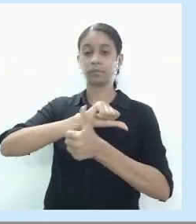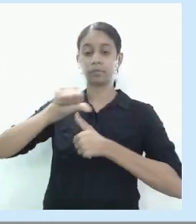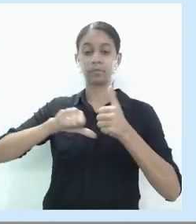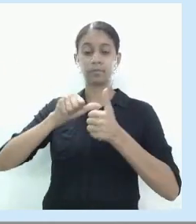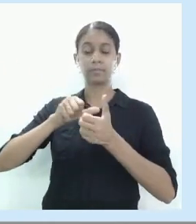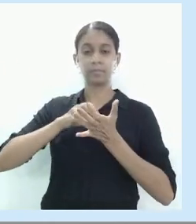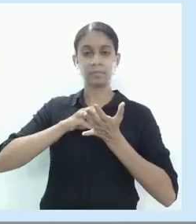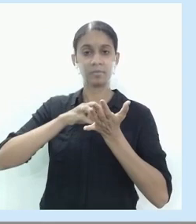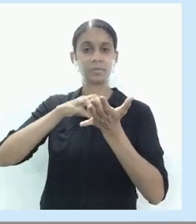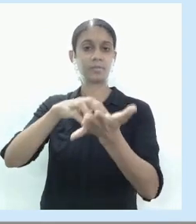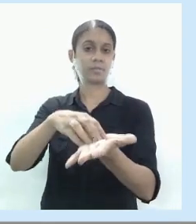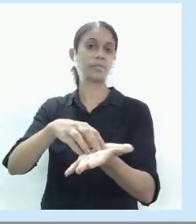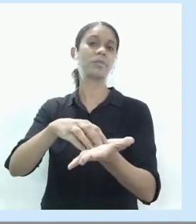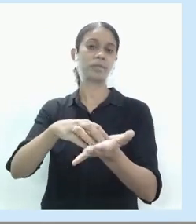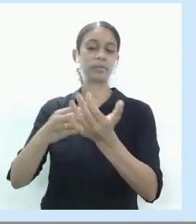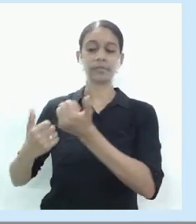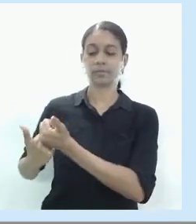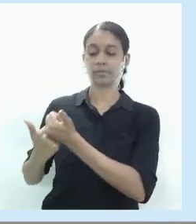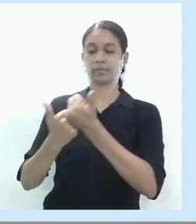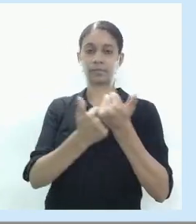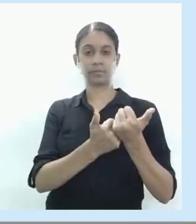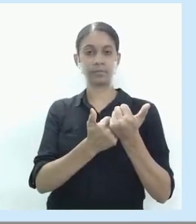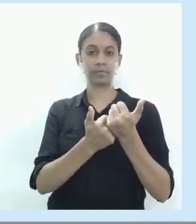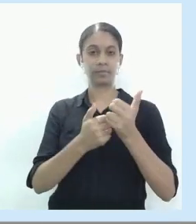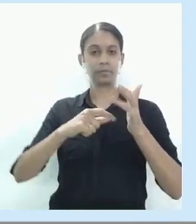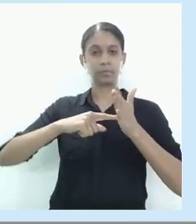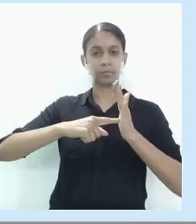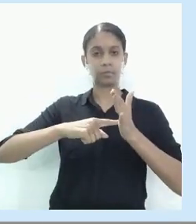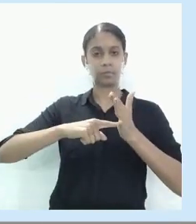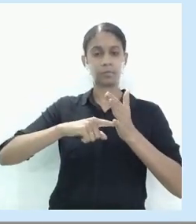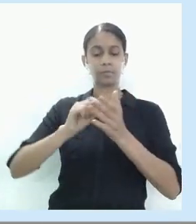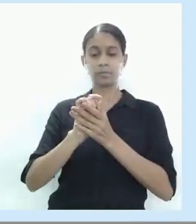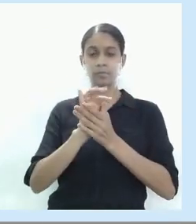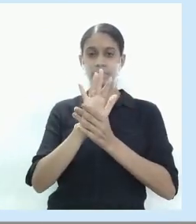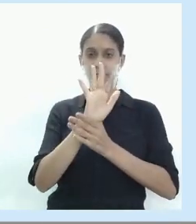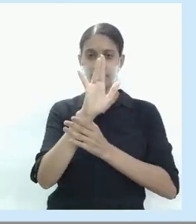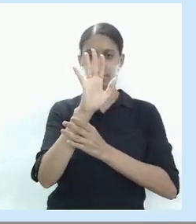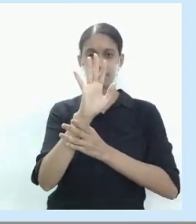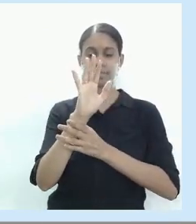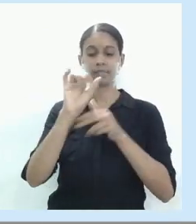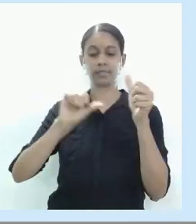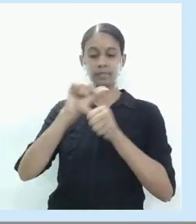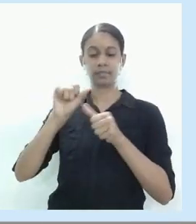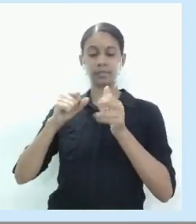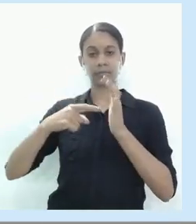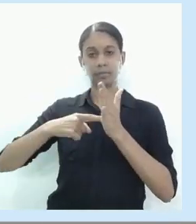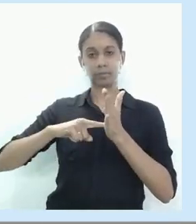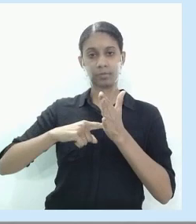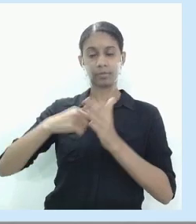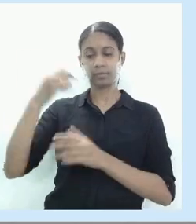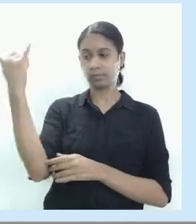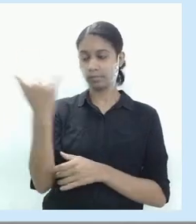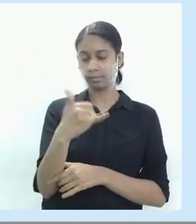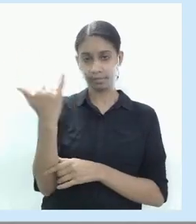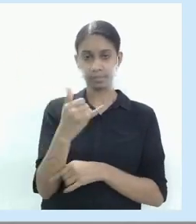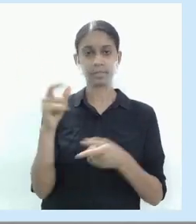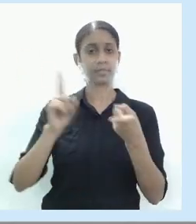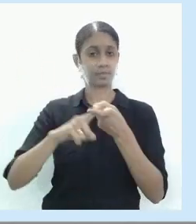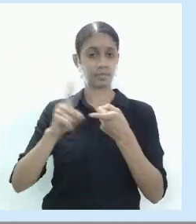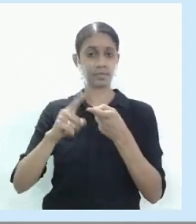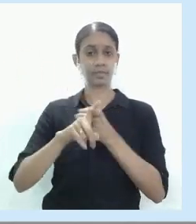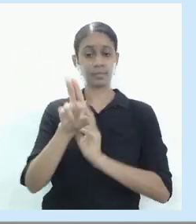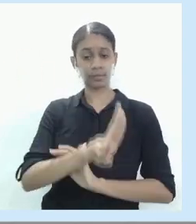através da substituição do motor a vapor para o motor elétrico e também a